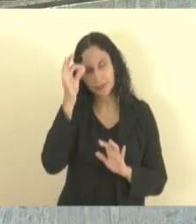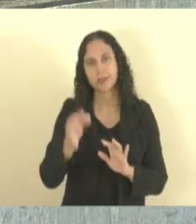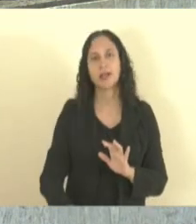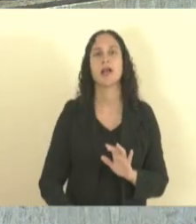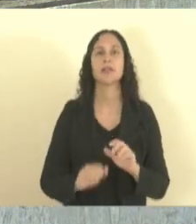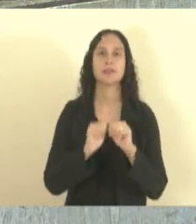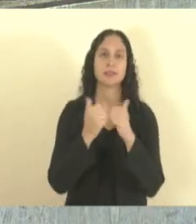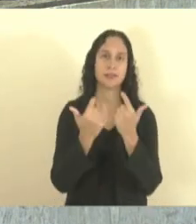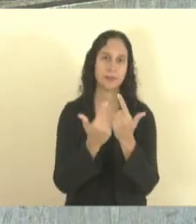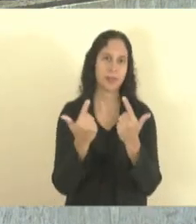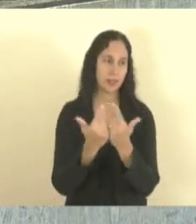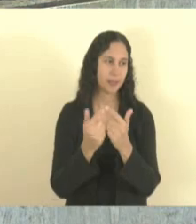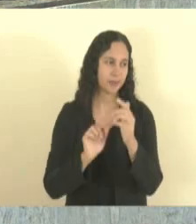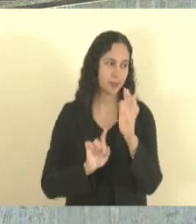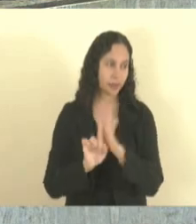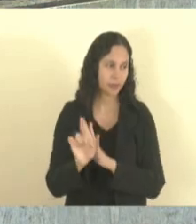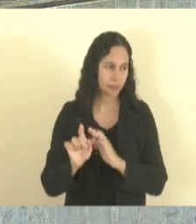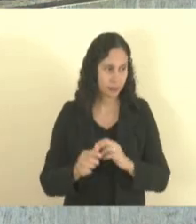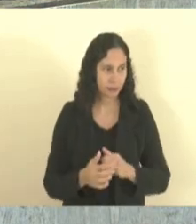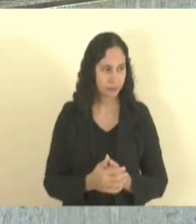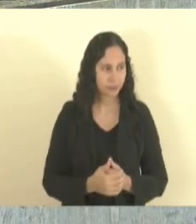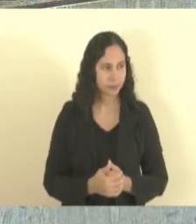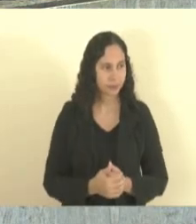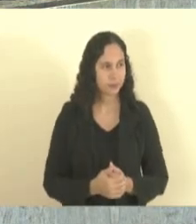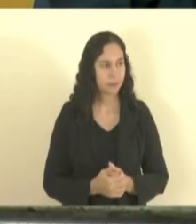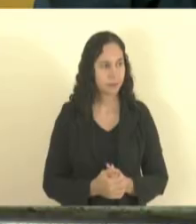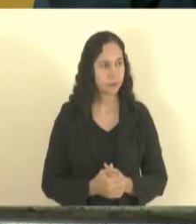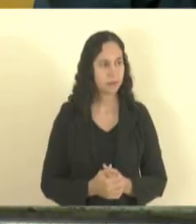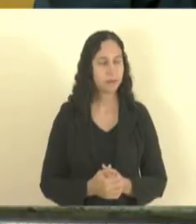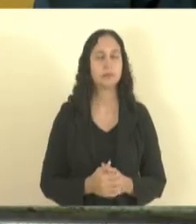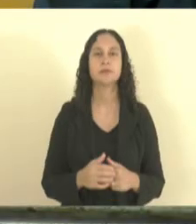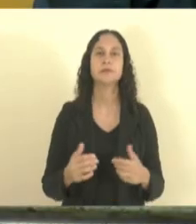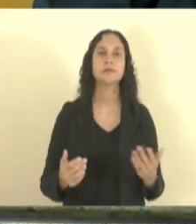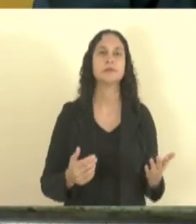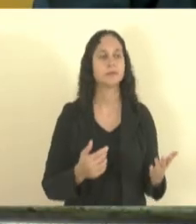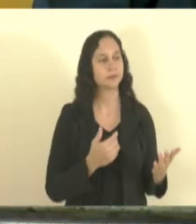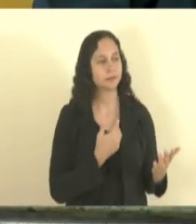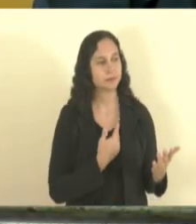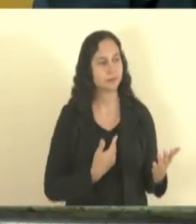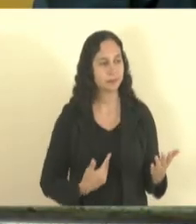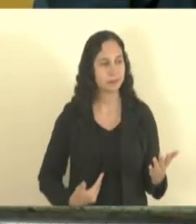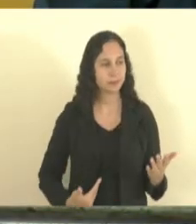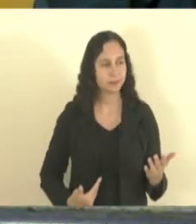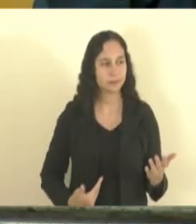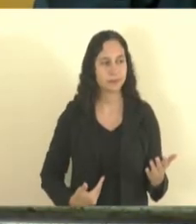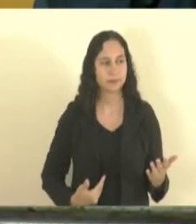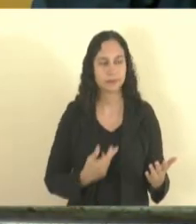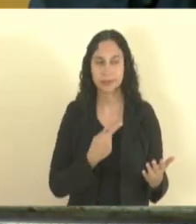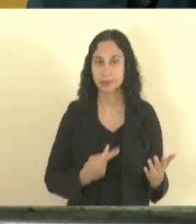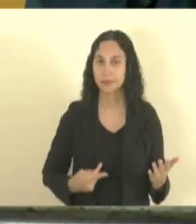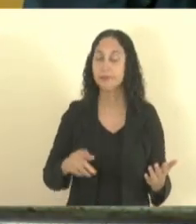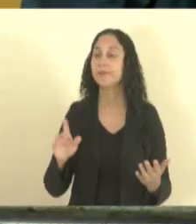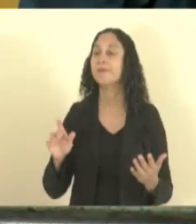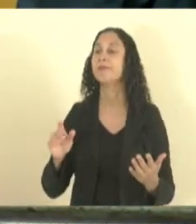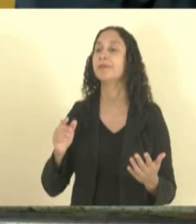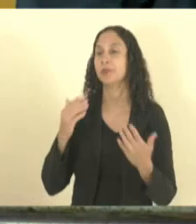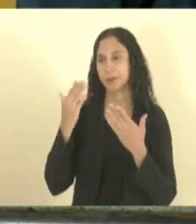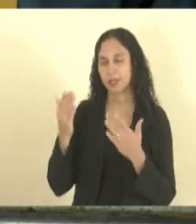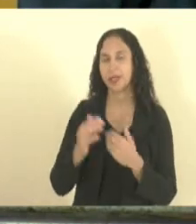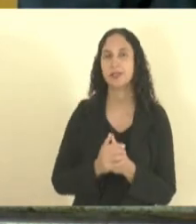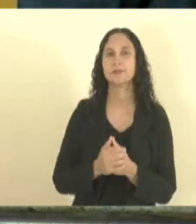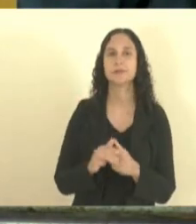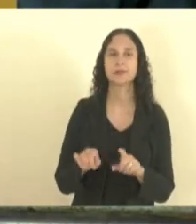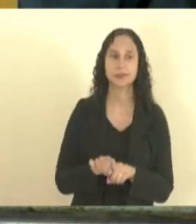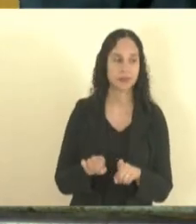meus comentários desculpa Juliano já devia ter te passado a palavra imagina presidente agradecer a sua pronta resposta